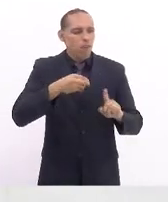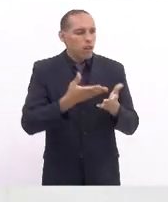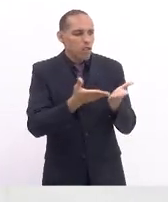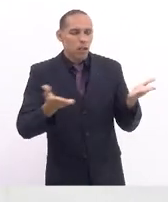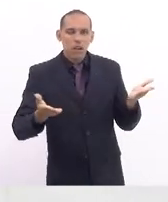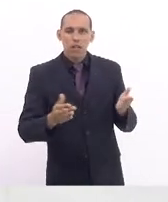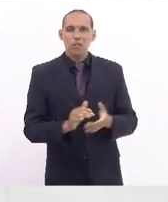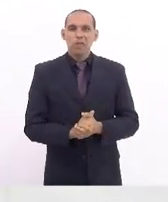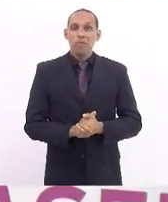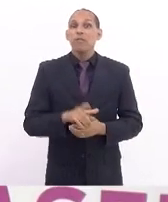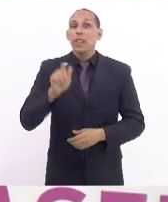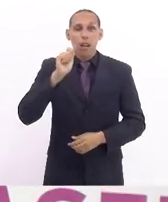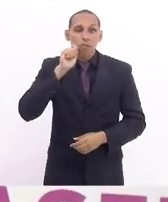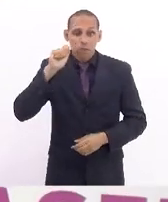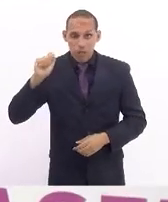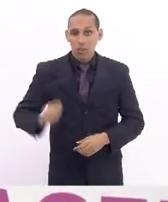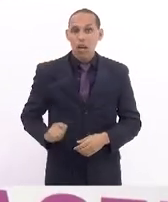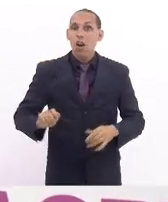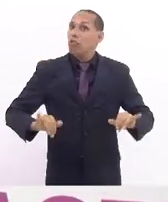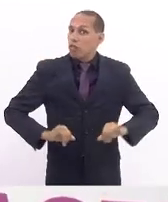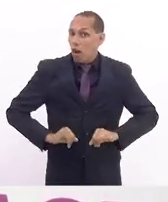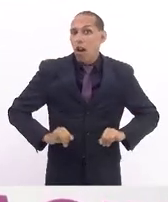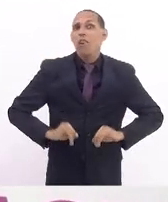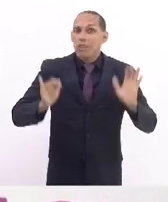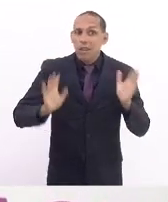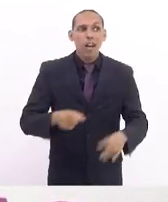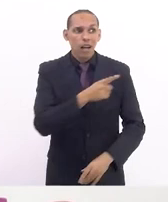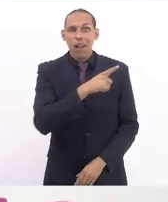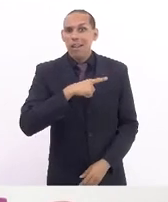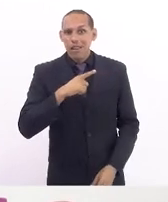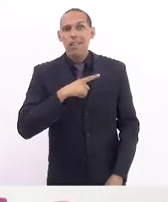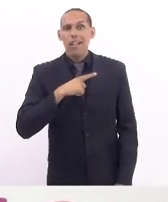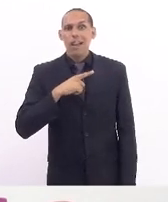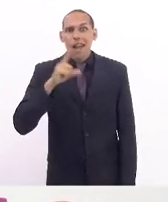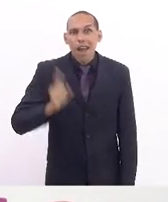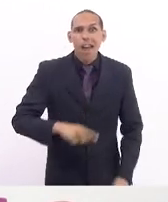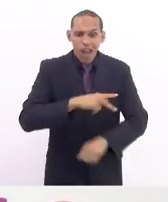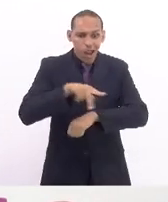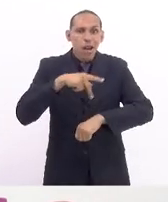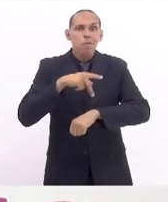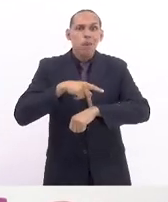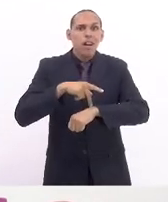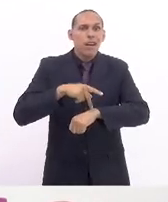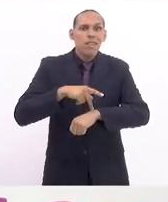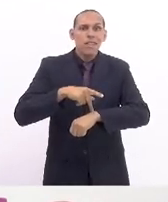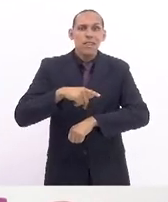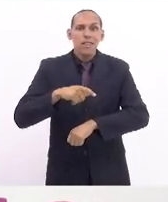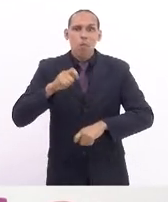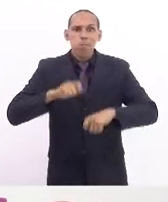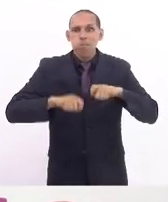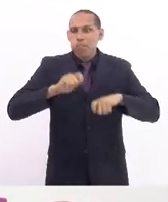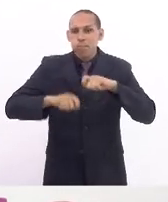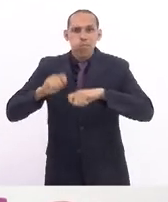presidente, e a Ucrânia já sofre muito isso lá, é um dos países mais que tem causa lá de